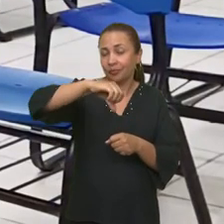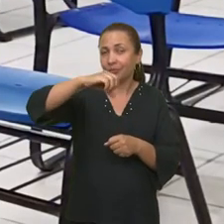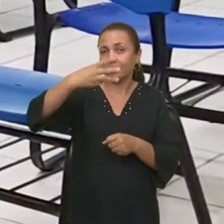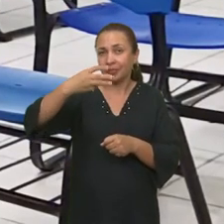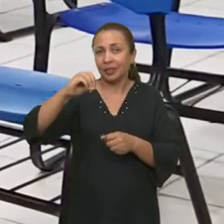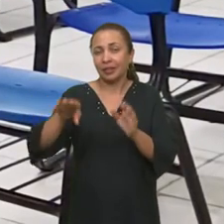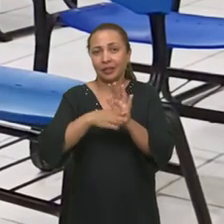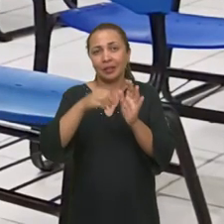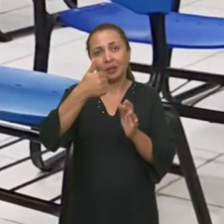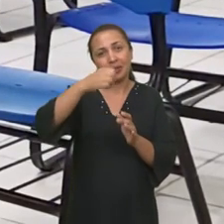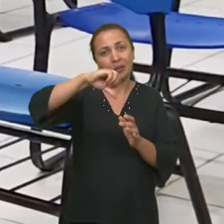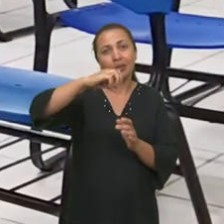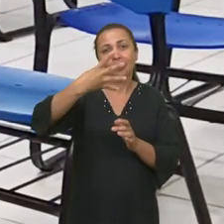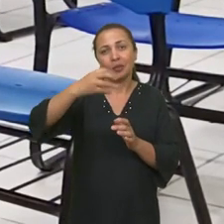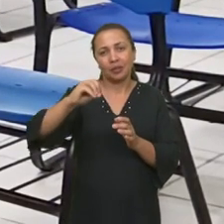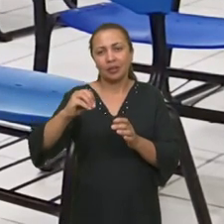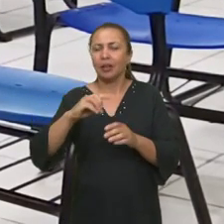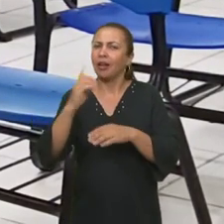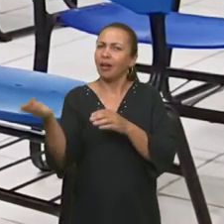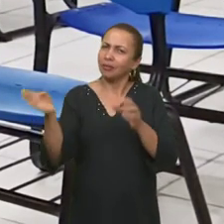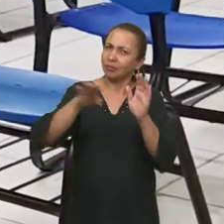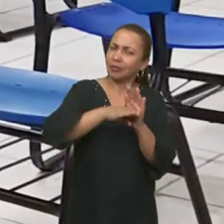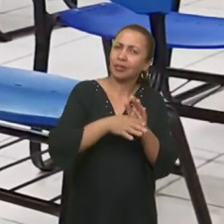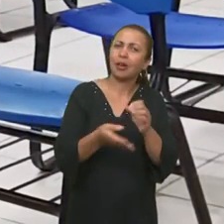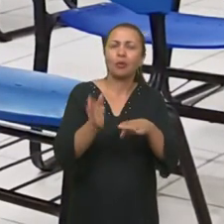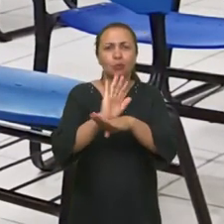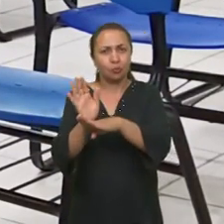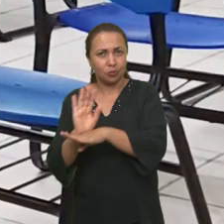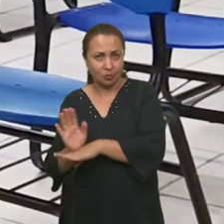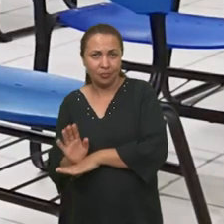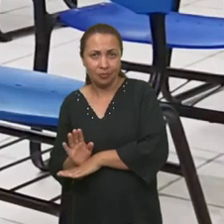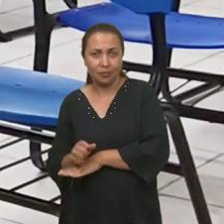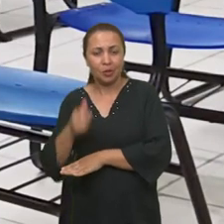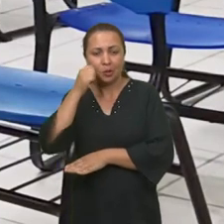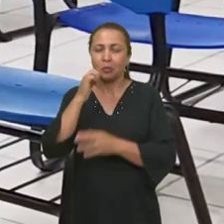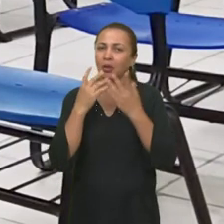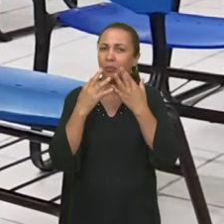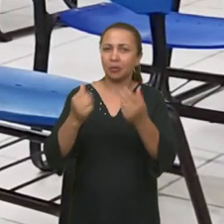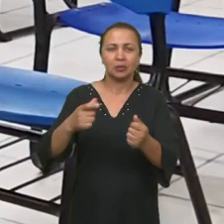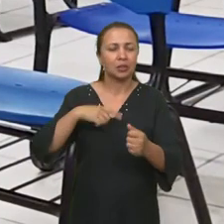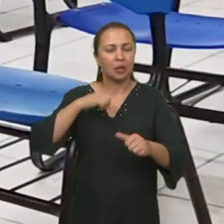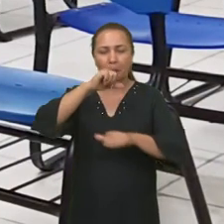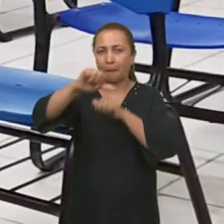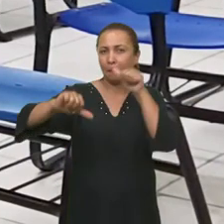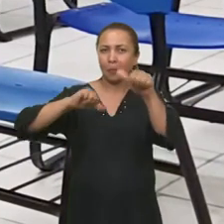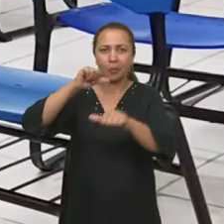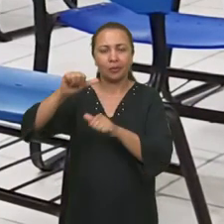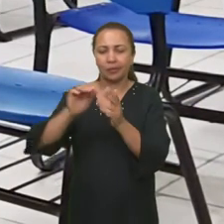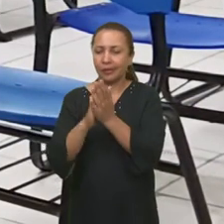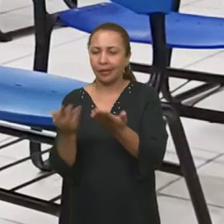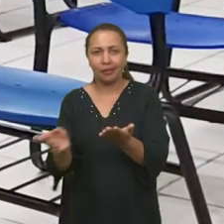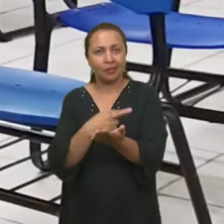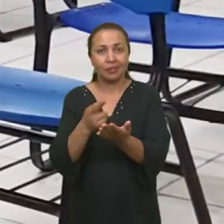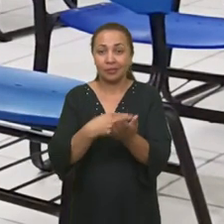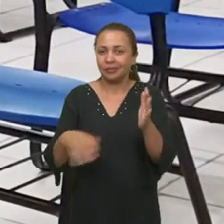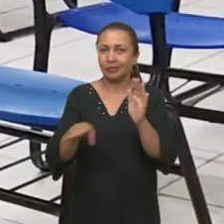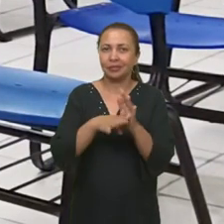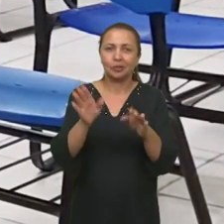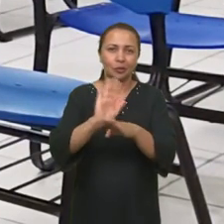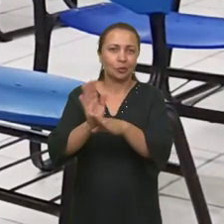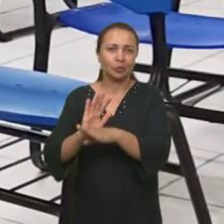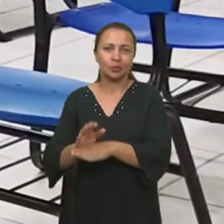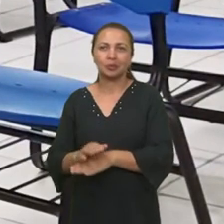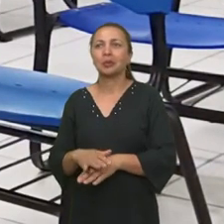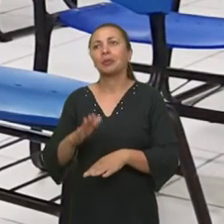30 à década de 40 até a chegada dos filmes. A Mulher Maravilha, ela tem várias mudanças desde os quadrinhos até os filmes,